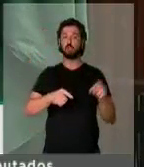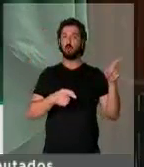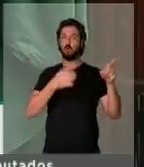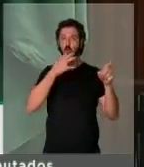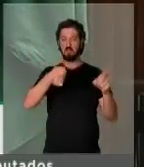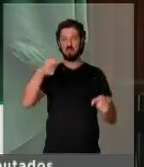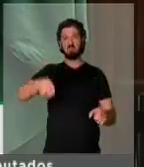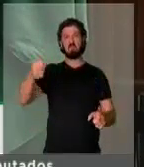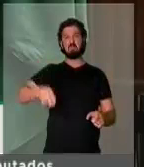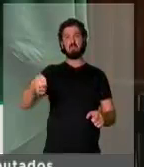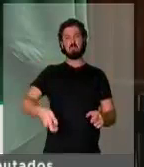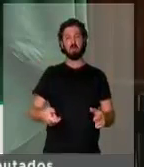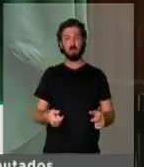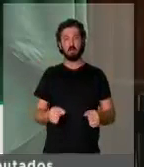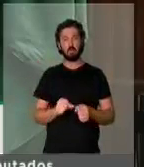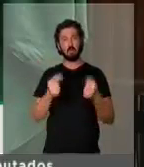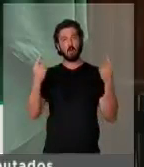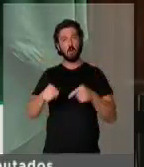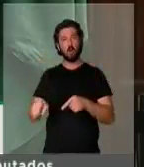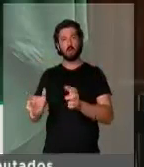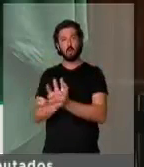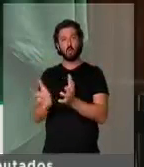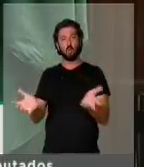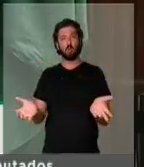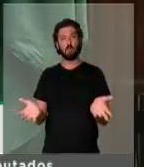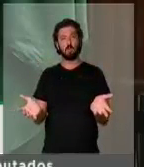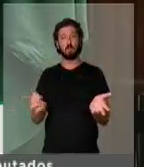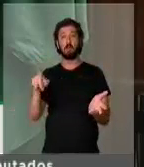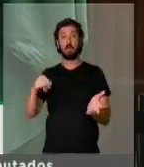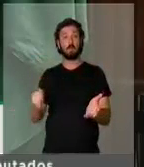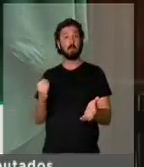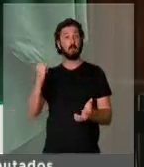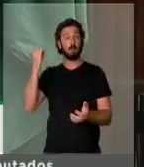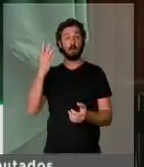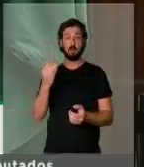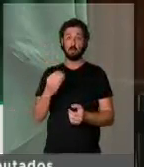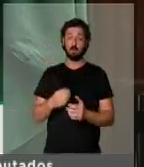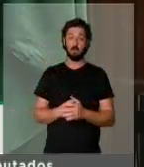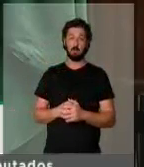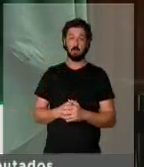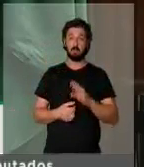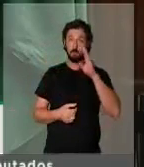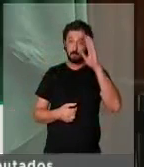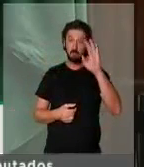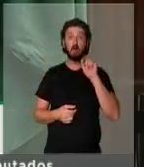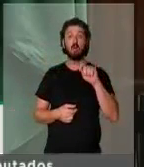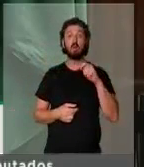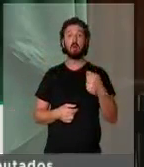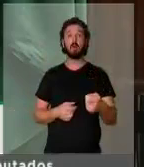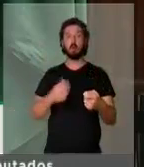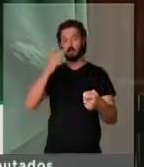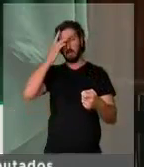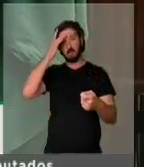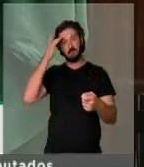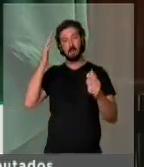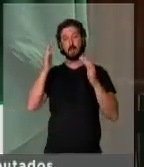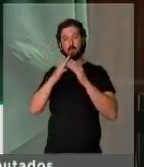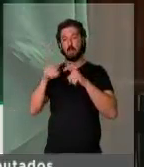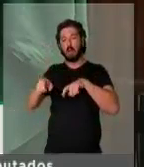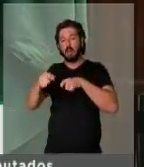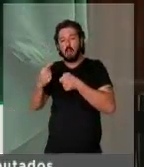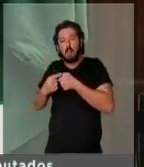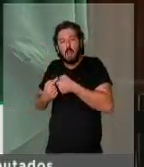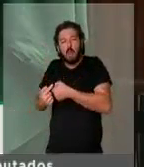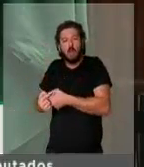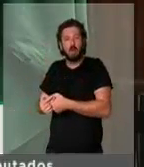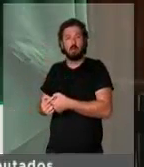atos arbitrários praticados contra essa categoria, que é tão importante, principalmente para aquelas pessoas que residem no interior do